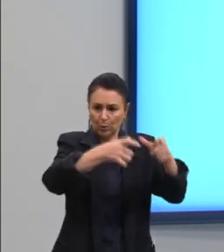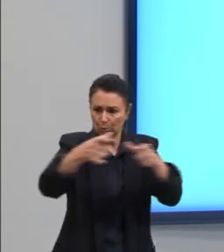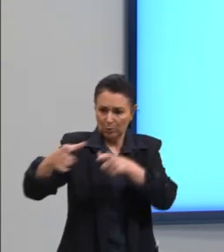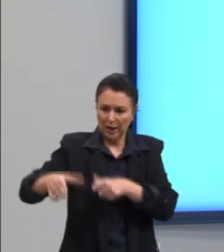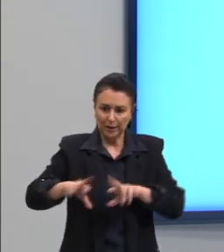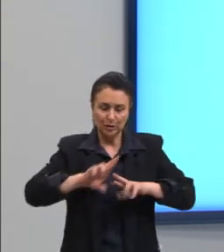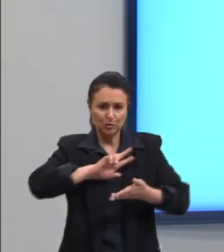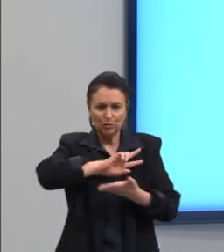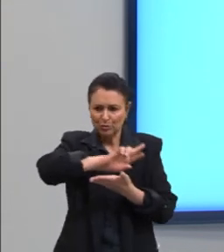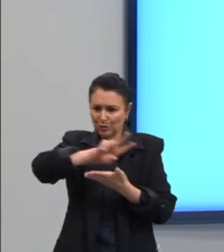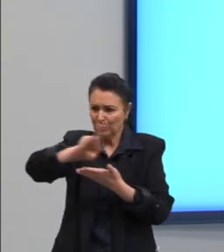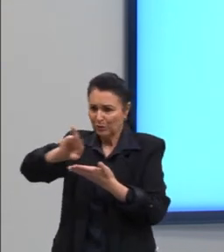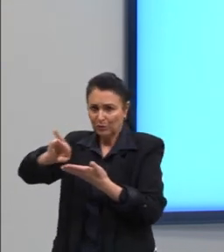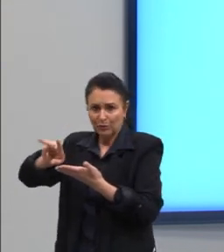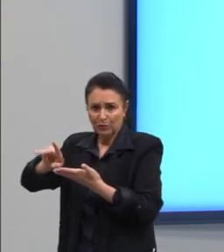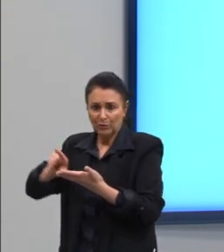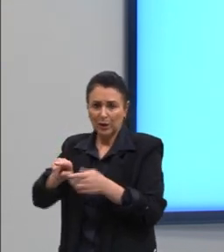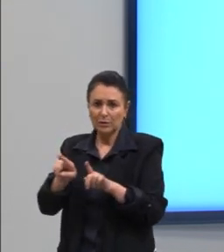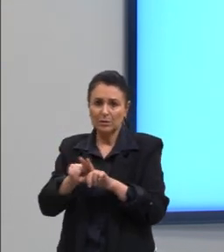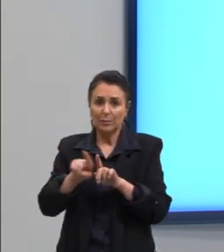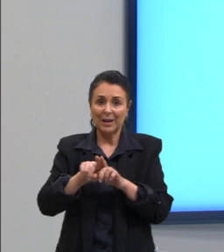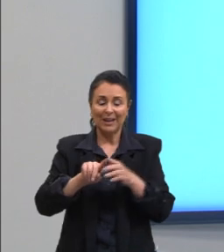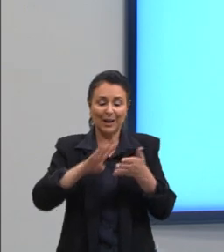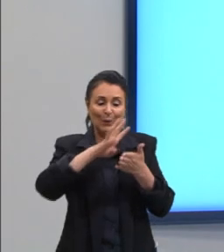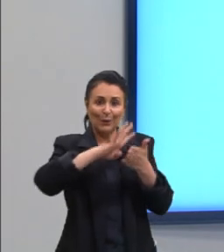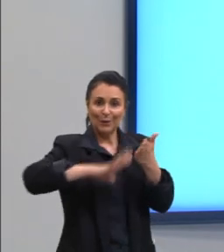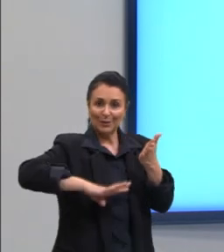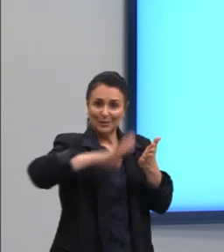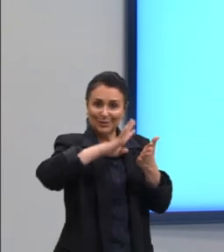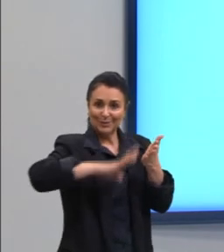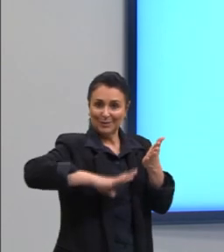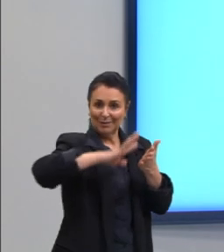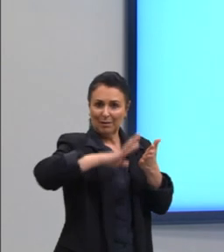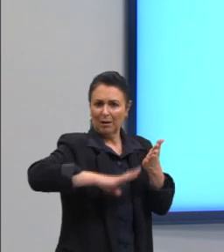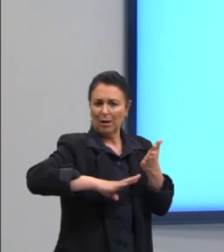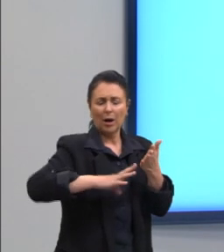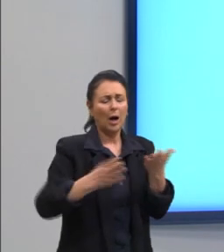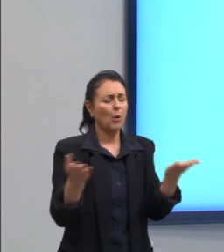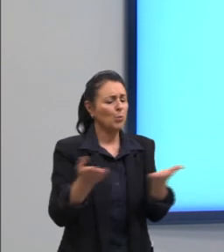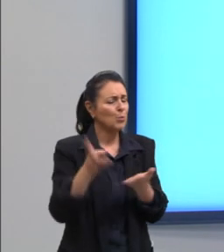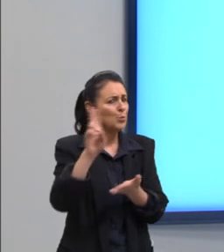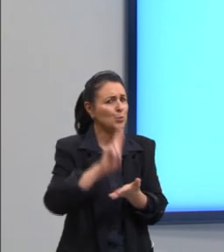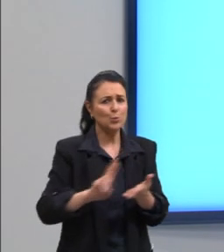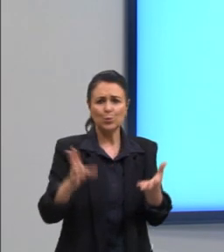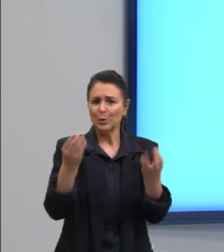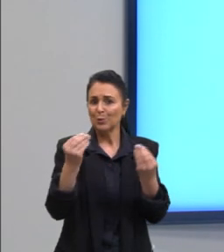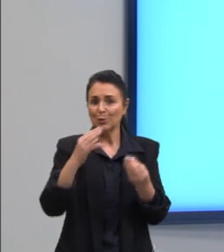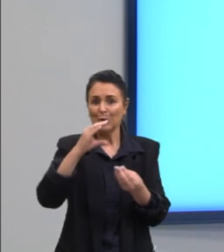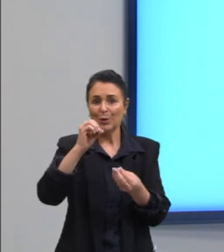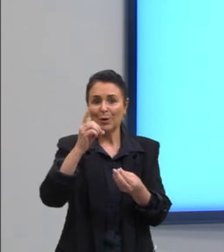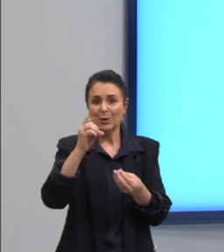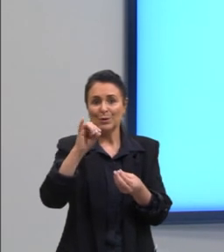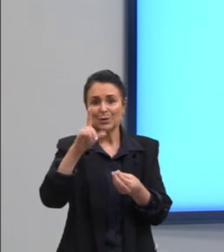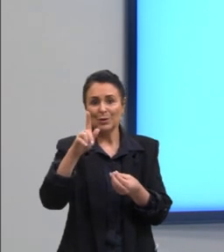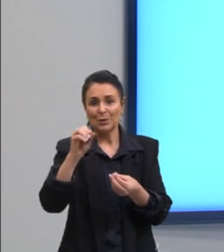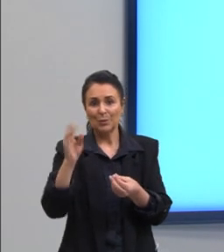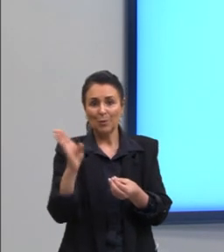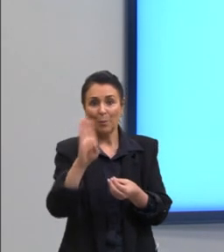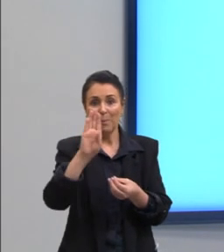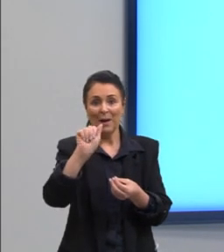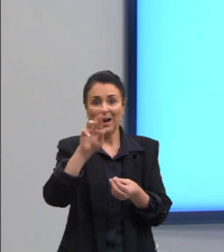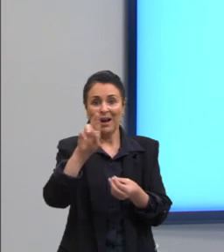em todos os locais é nos códigos de barra certo? código de barra tem muitos números naturais aqui é um exemplo correto? números